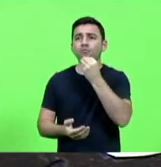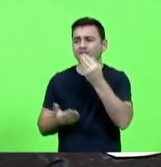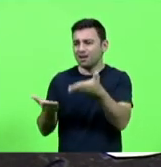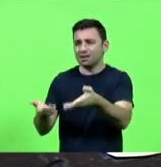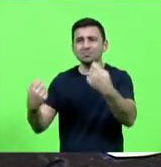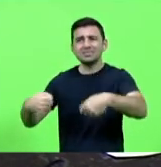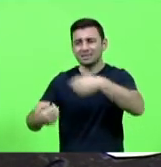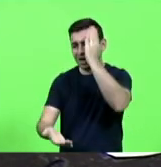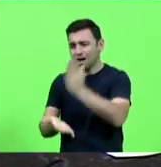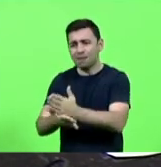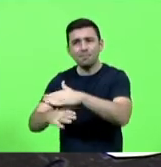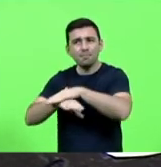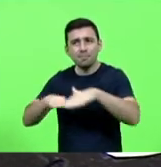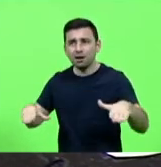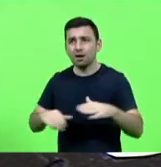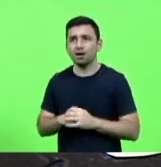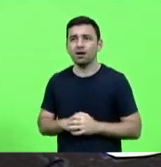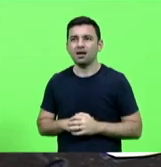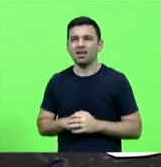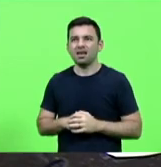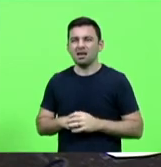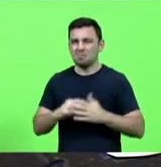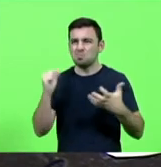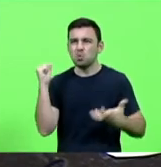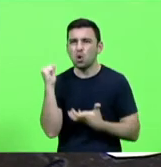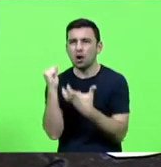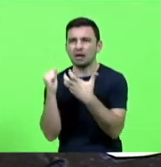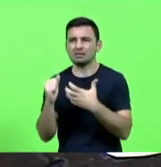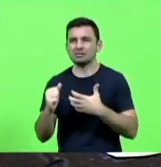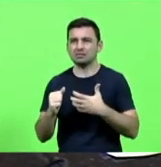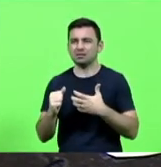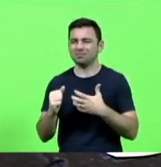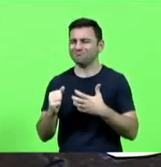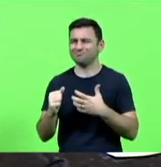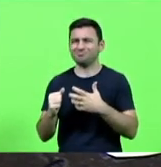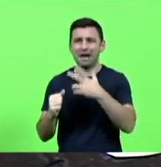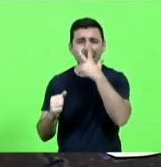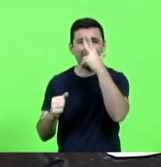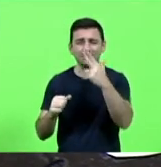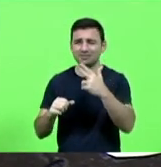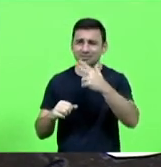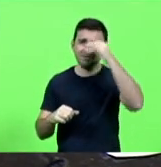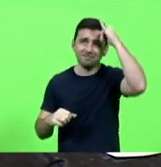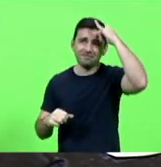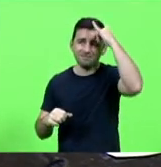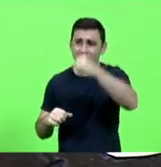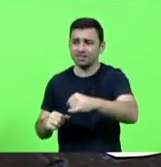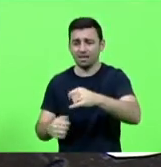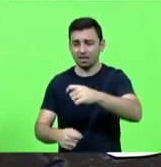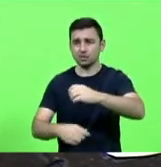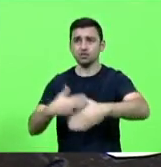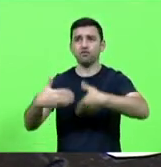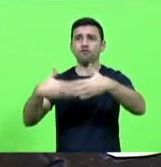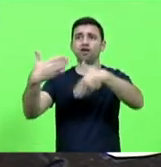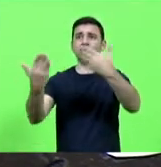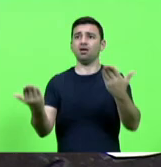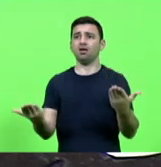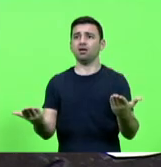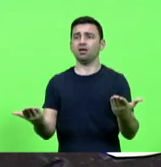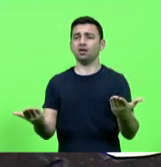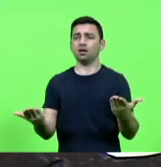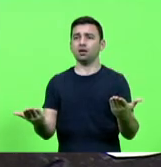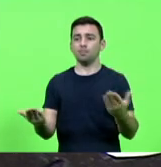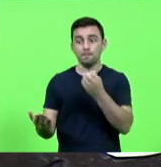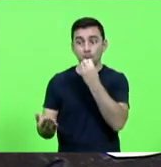acabar mercado de burocracia é o antimercado é o contra mercado só é bom para quem vive